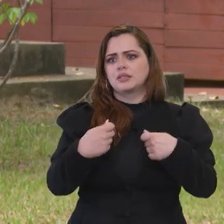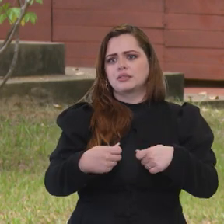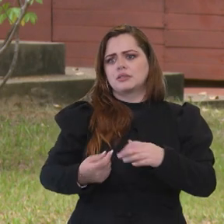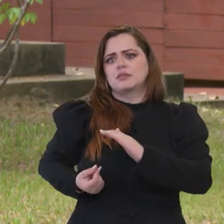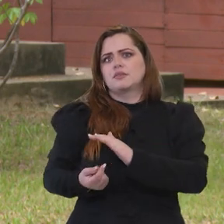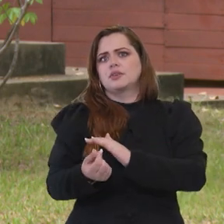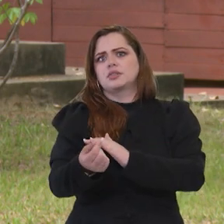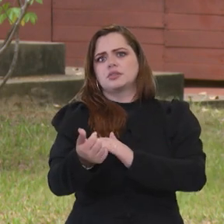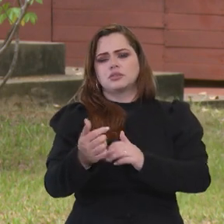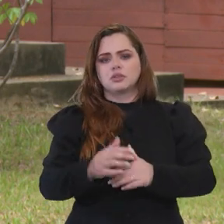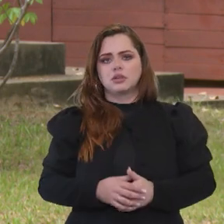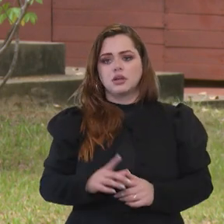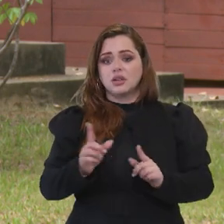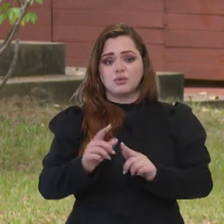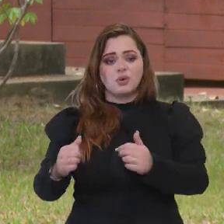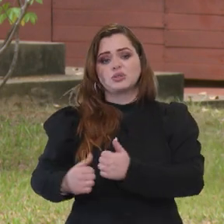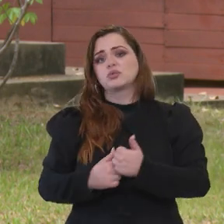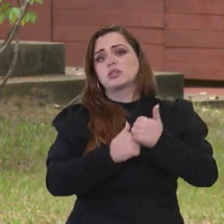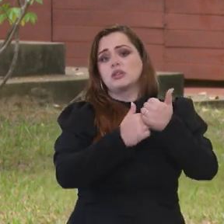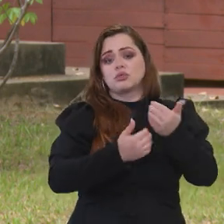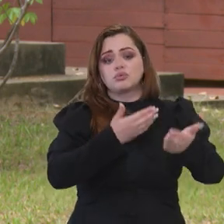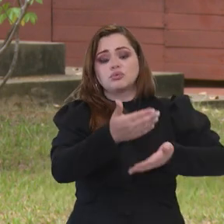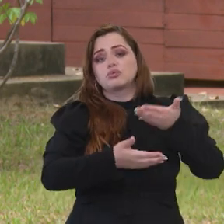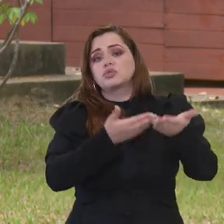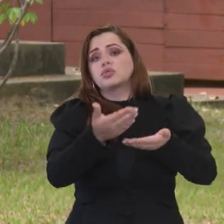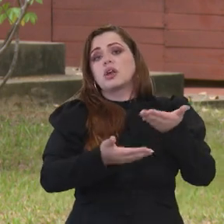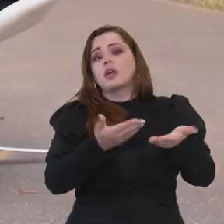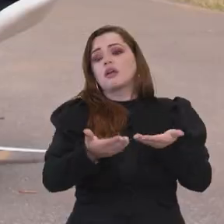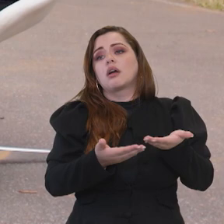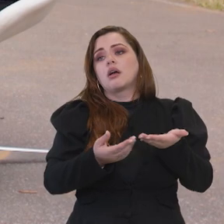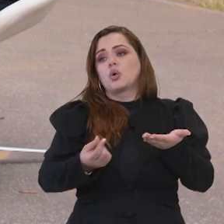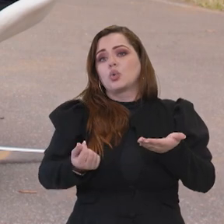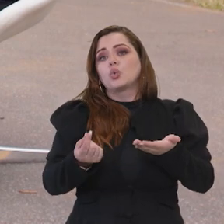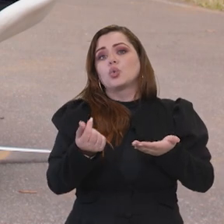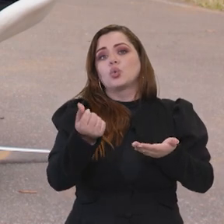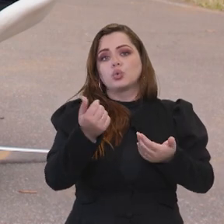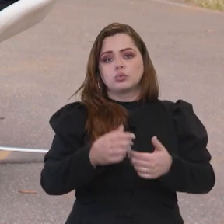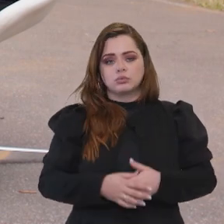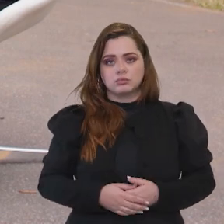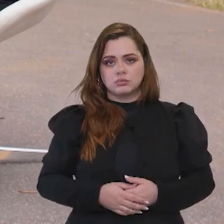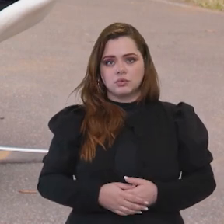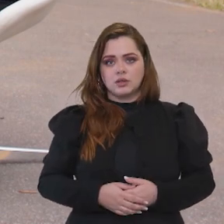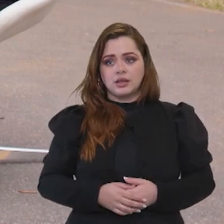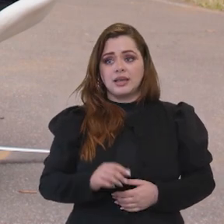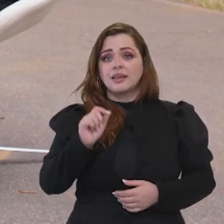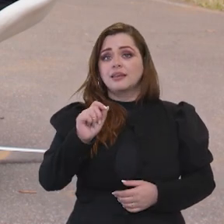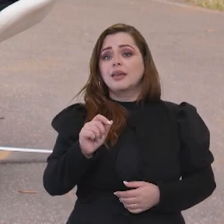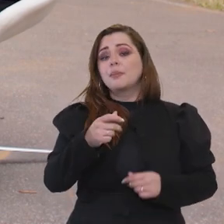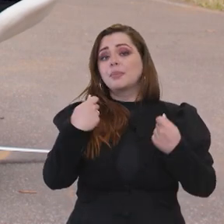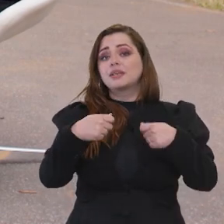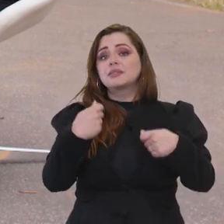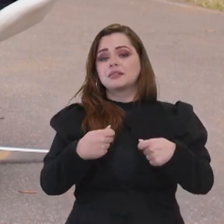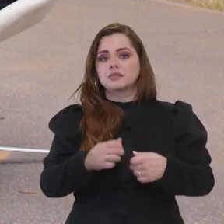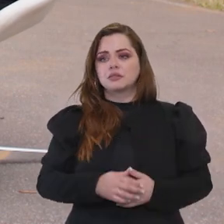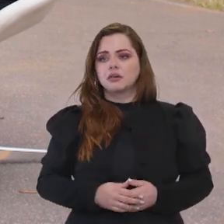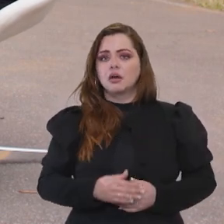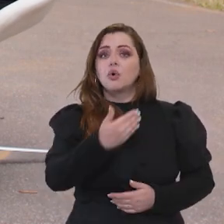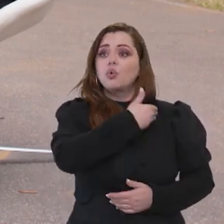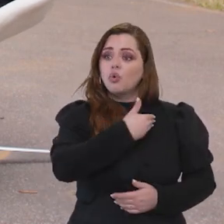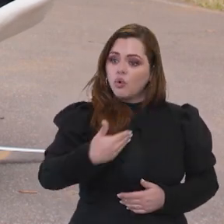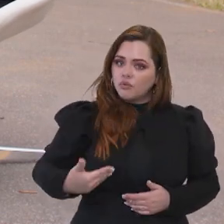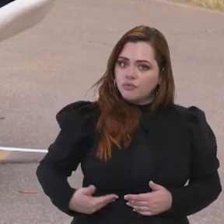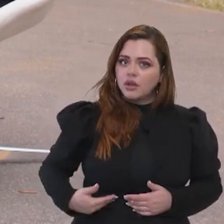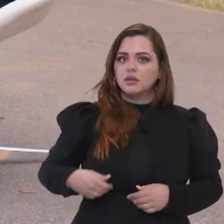privada não tem que fazer esse investimento porque ele não é sustentável, ele não vai gerar lucro. A iniciativa privada busca o lucro. Nesse caso, é para o governo.